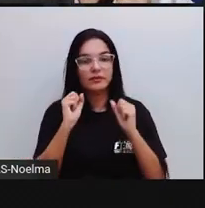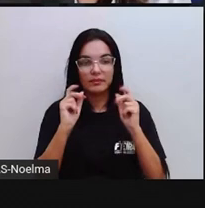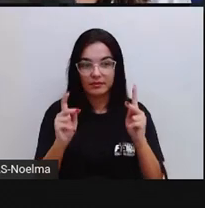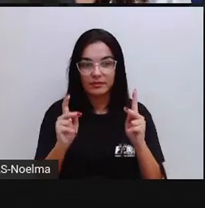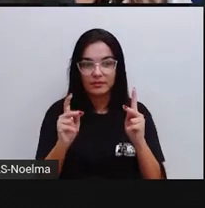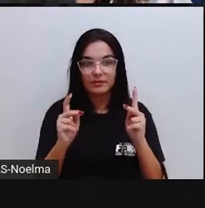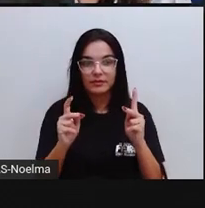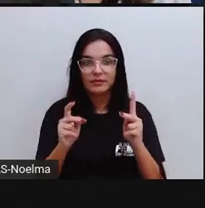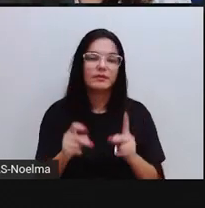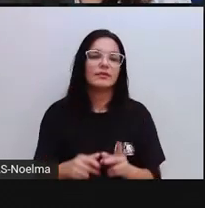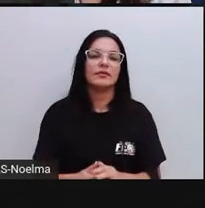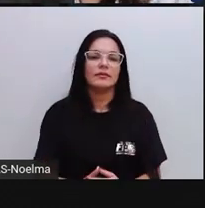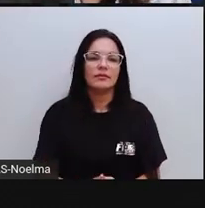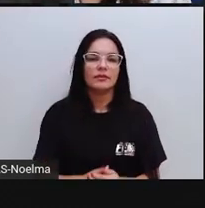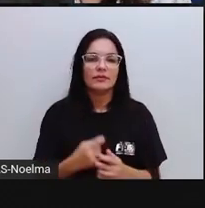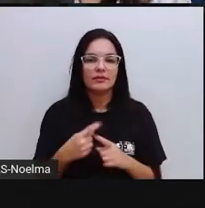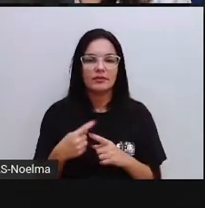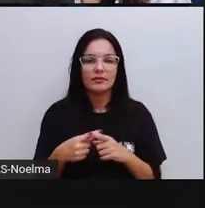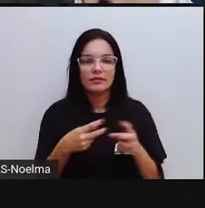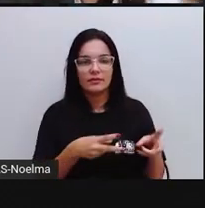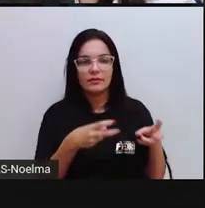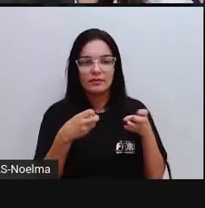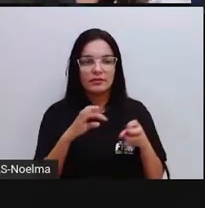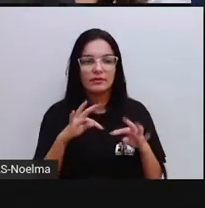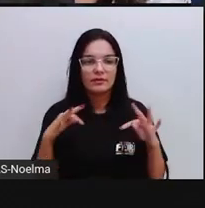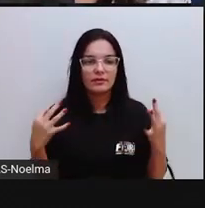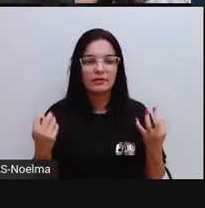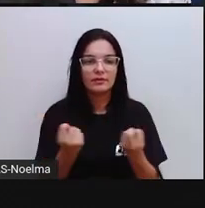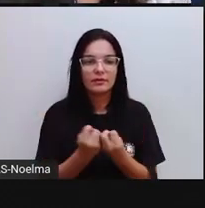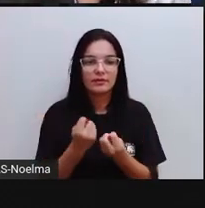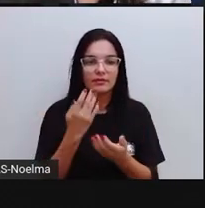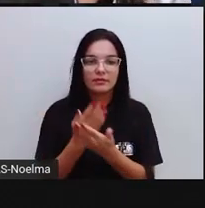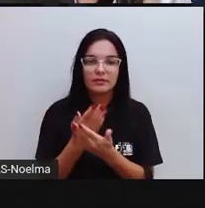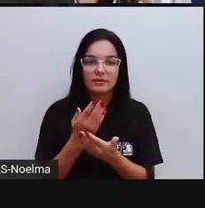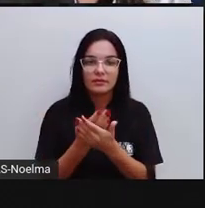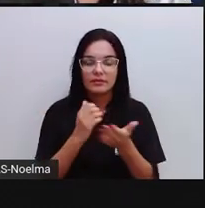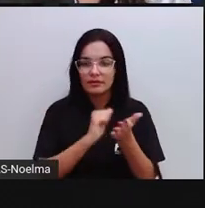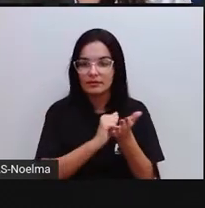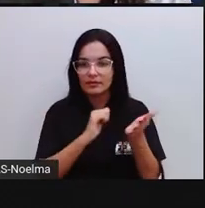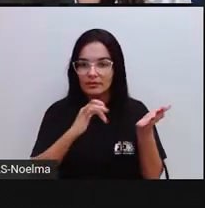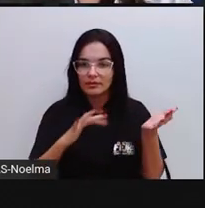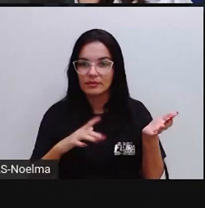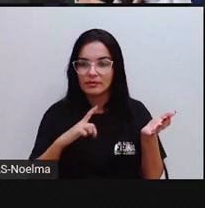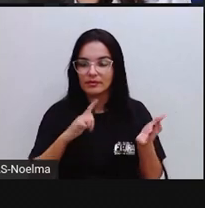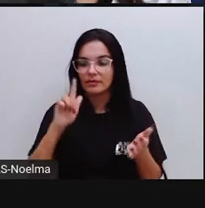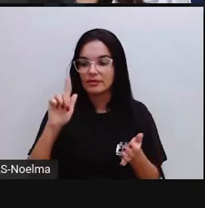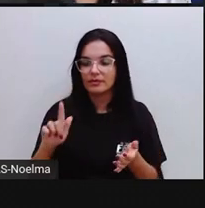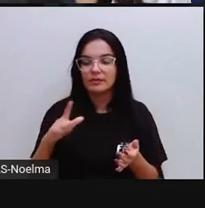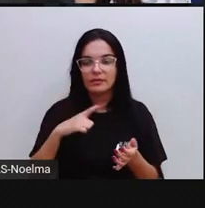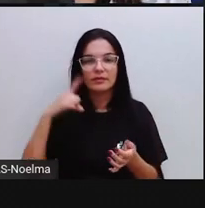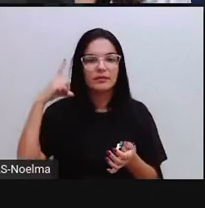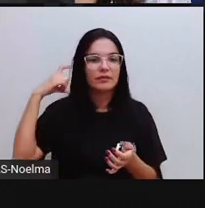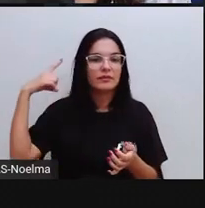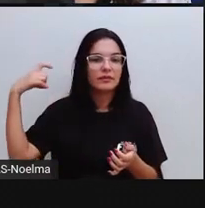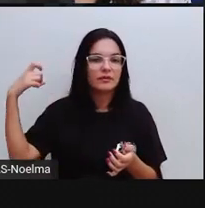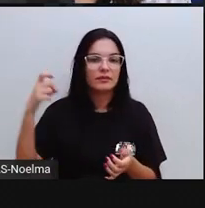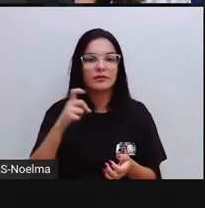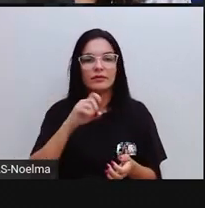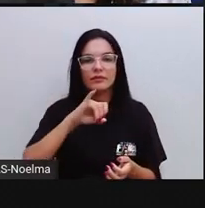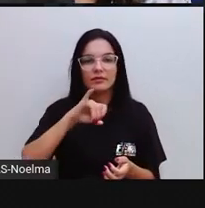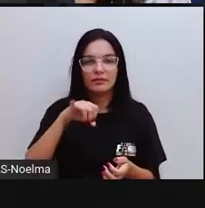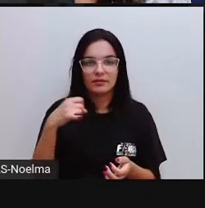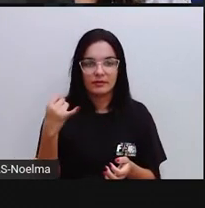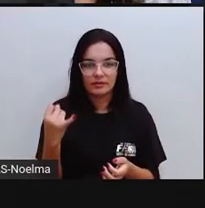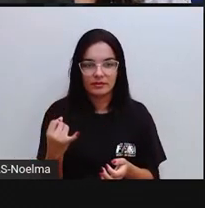Observem que nessa tirada de todas as palavrinhas aí, escritas com guê, tem o som do gi,